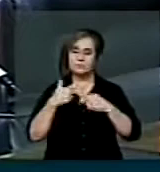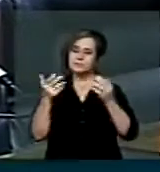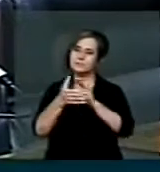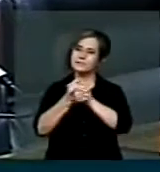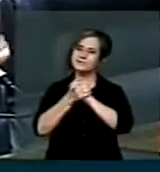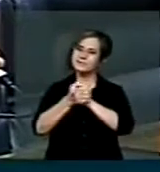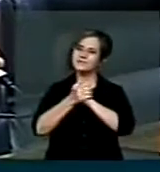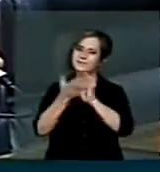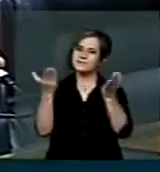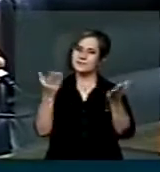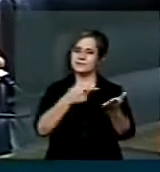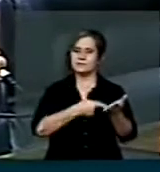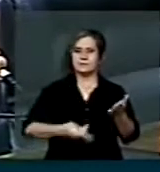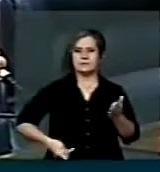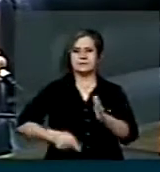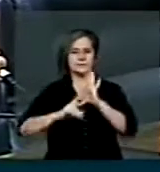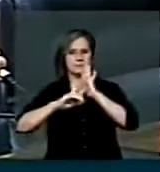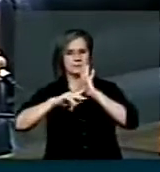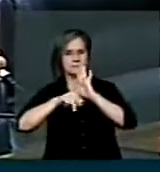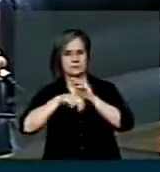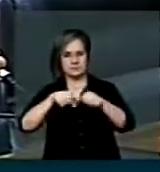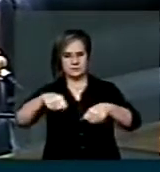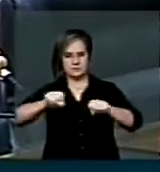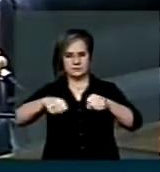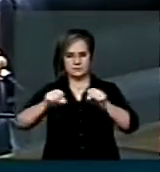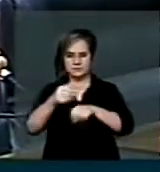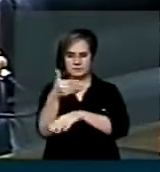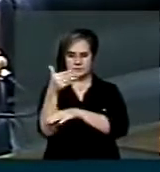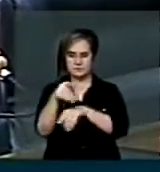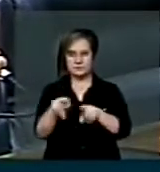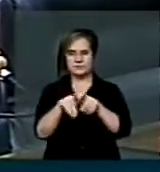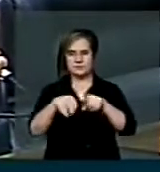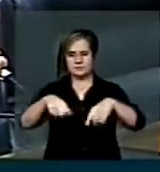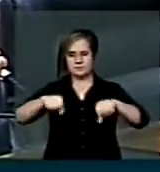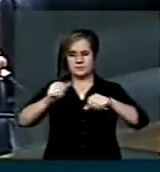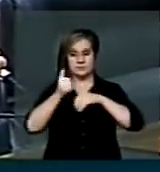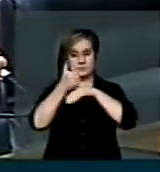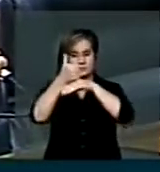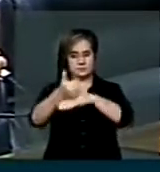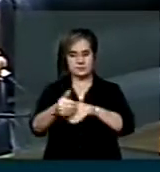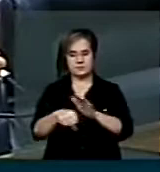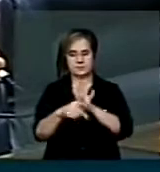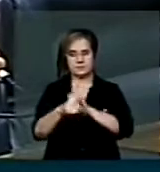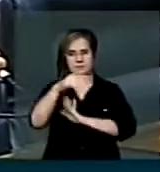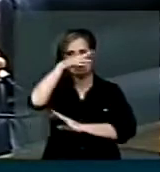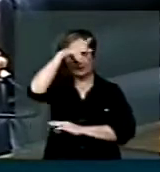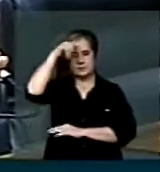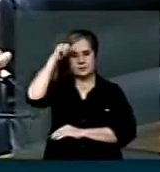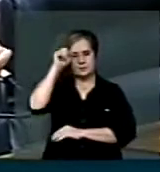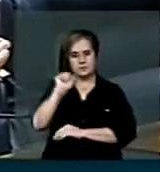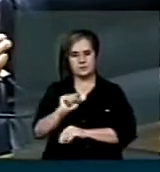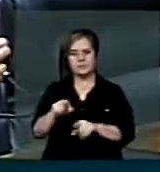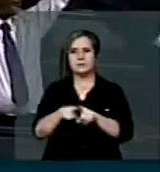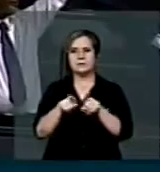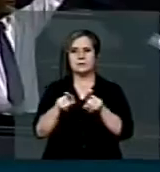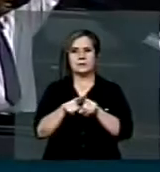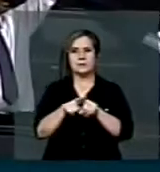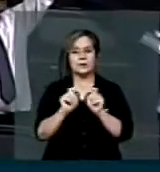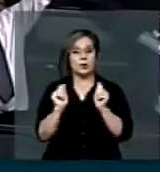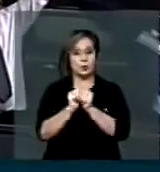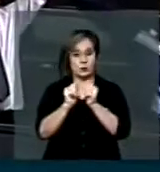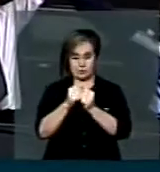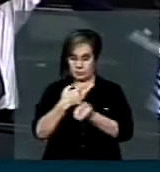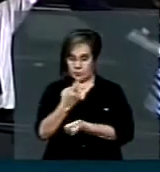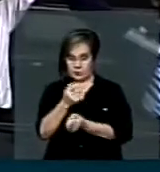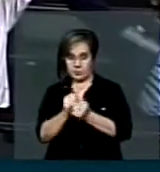saudar o Presidente do Sindicato Dos mototaxistas e dos moto-entregadores De Mato Grosso do Sul, o Escobar Que junto